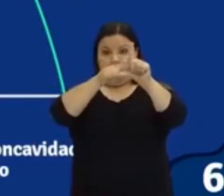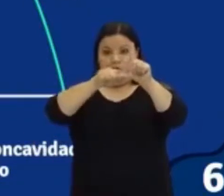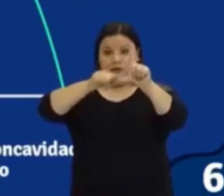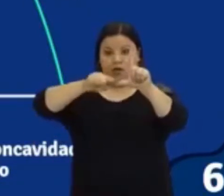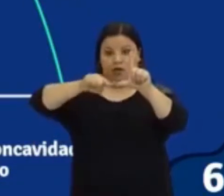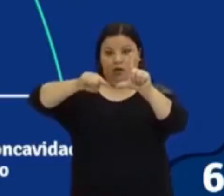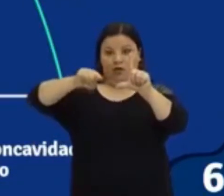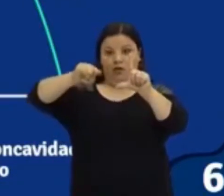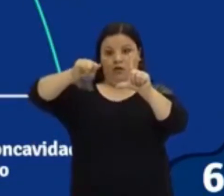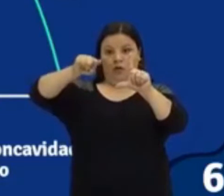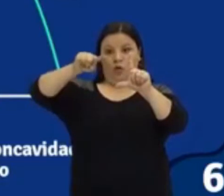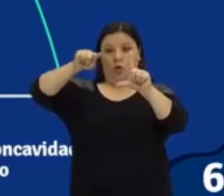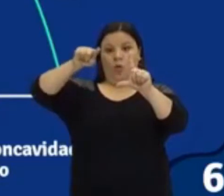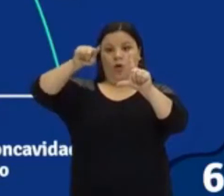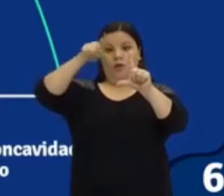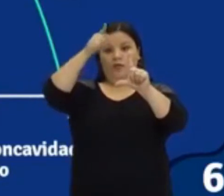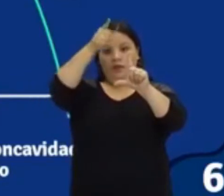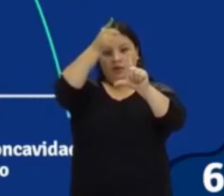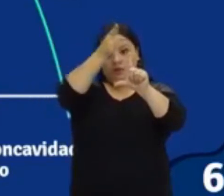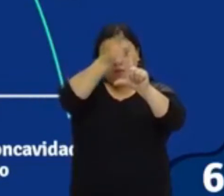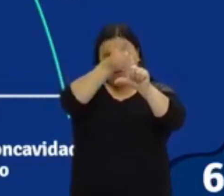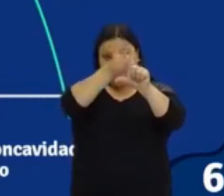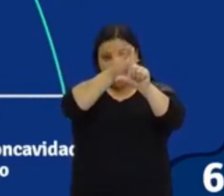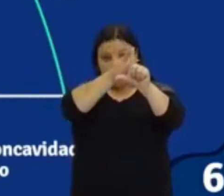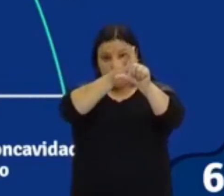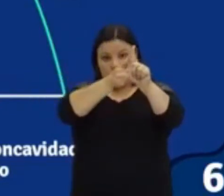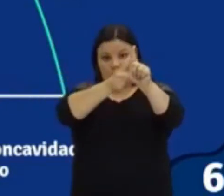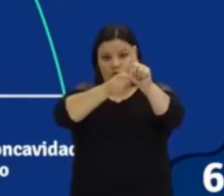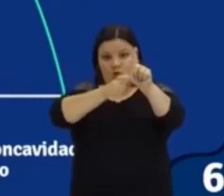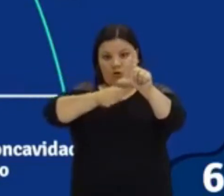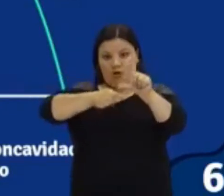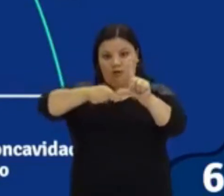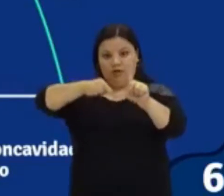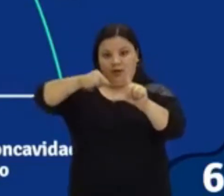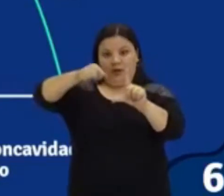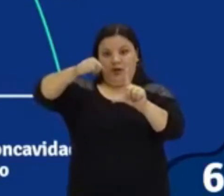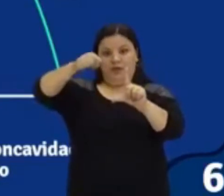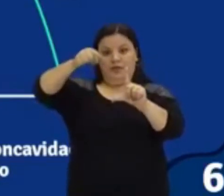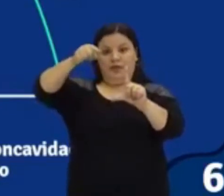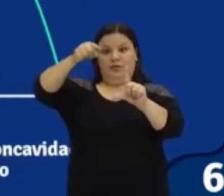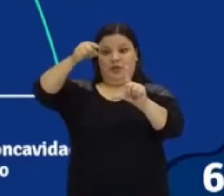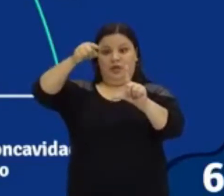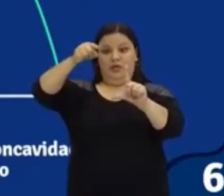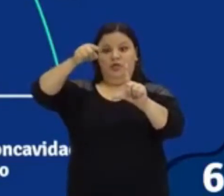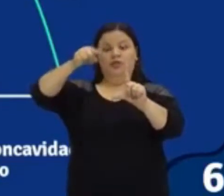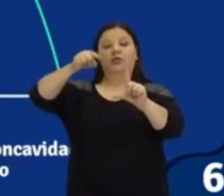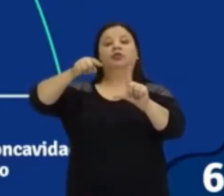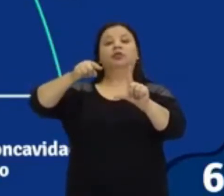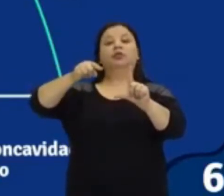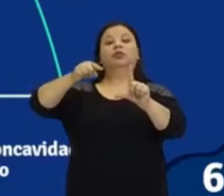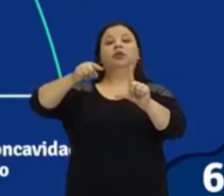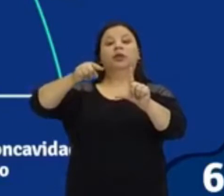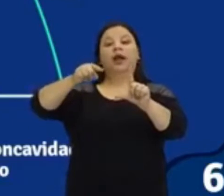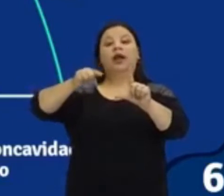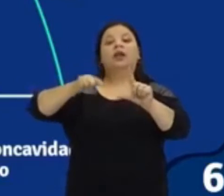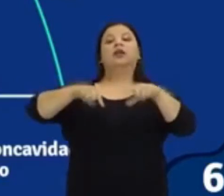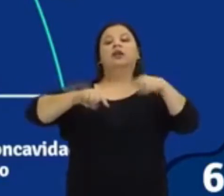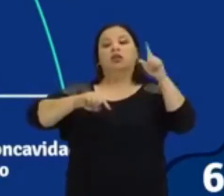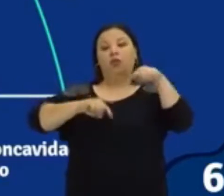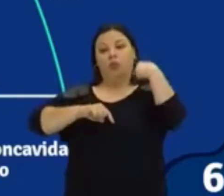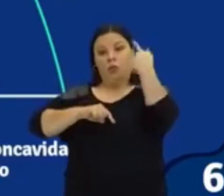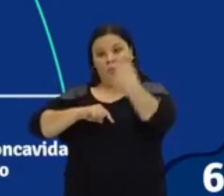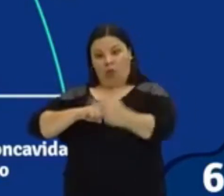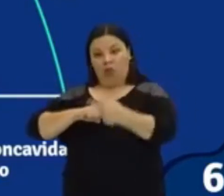das duas imagens, né? Uma estava com a concavidade para baixo, a outra com a concavidade para cima.